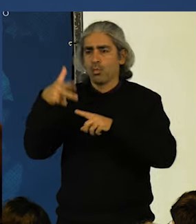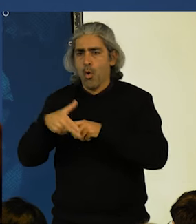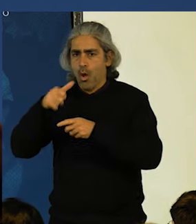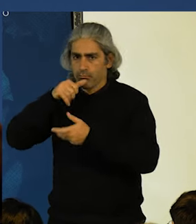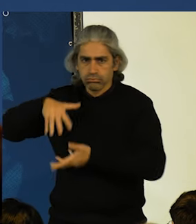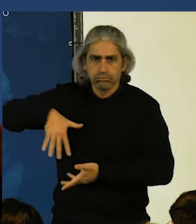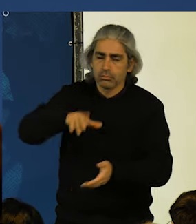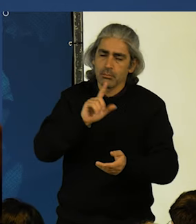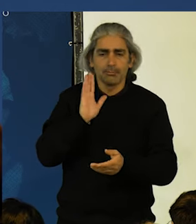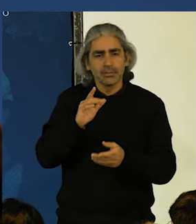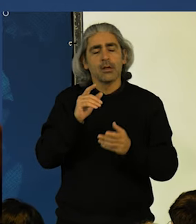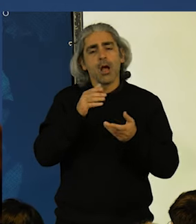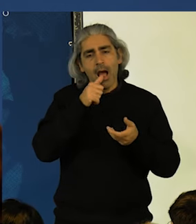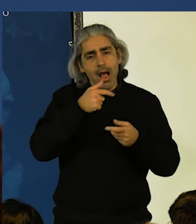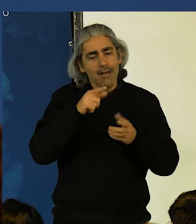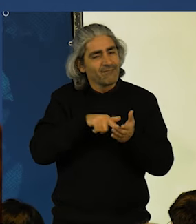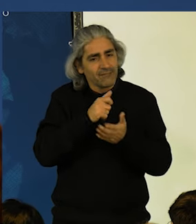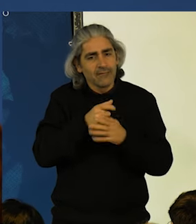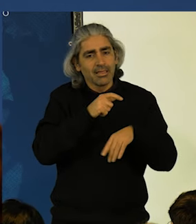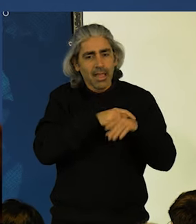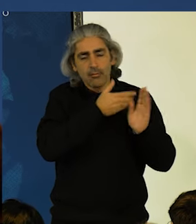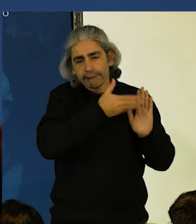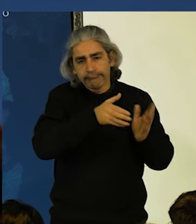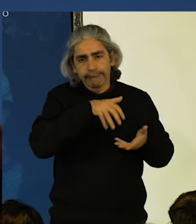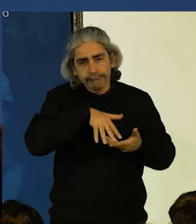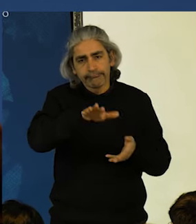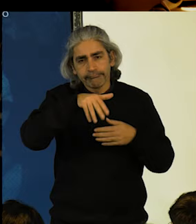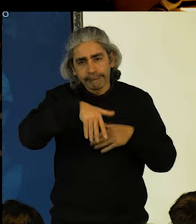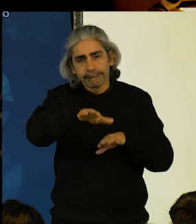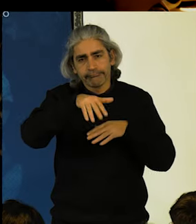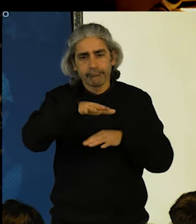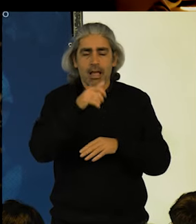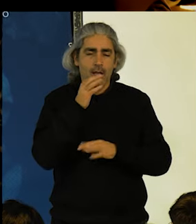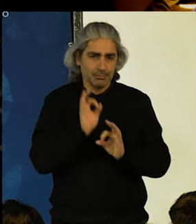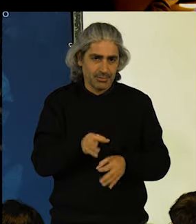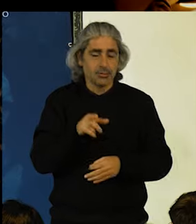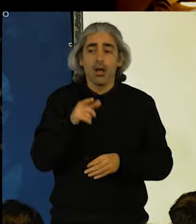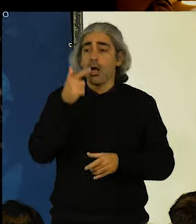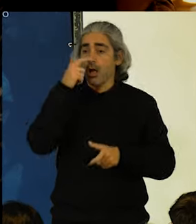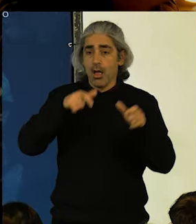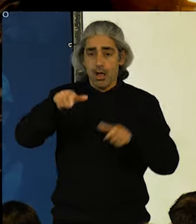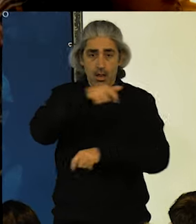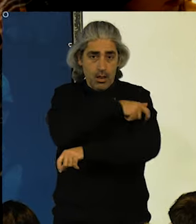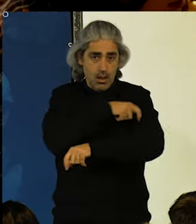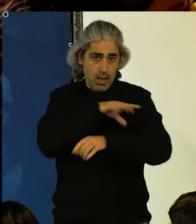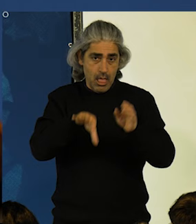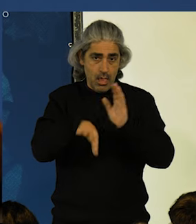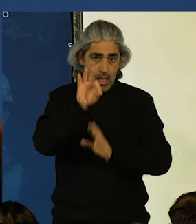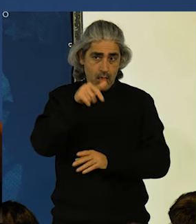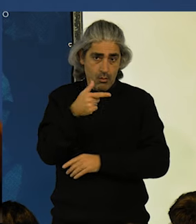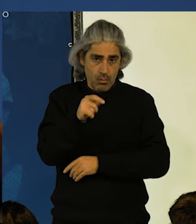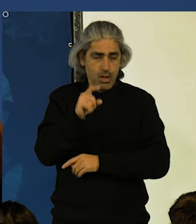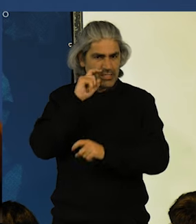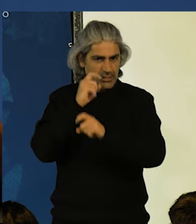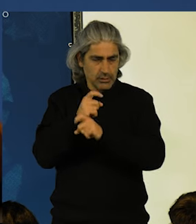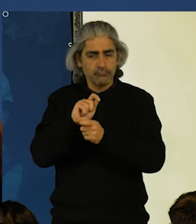Precisamos de um caudal ecológico permanente. Por isso, as eleitas e os eleitos do Bloco de Esquerda, vamos exigir a